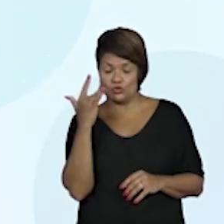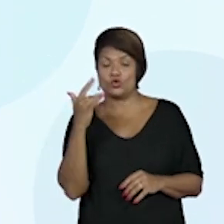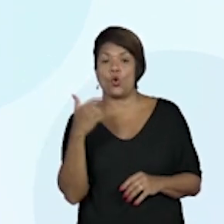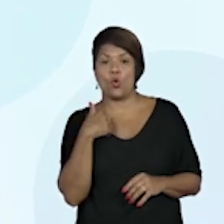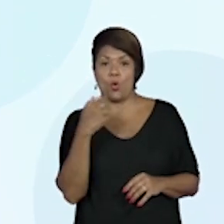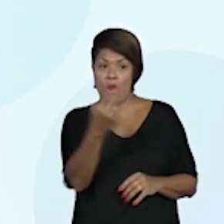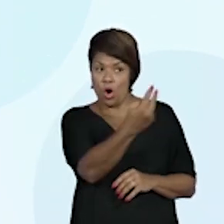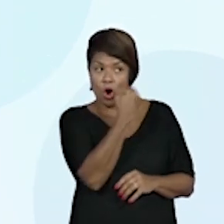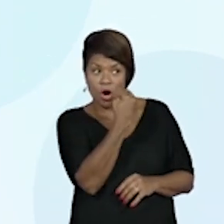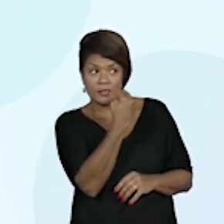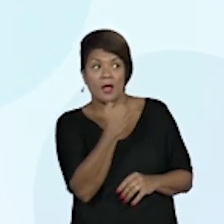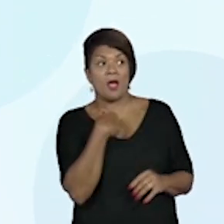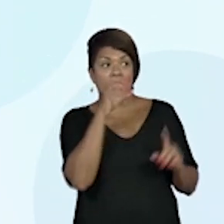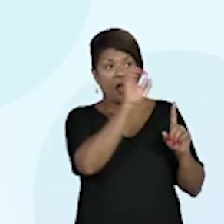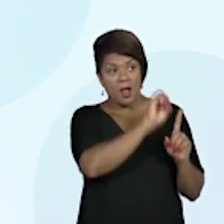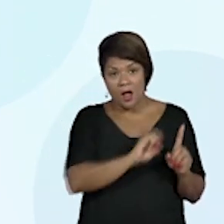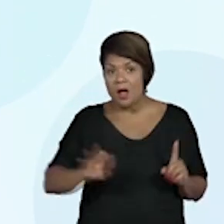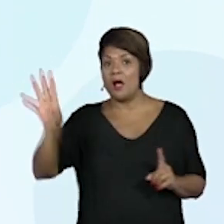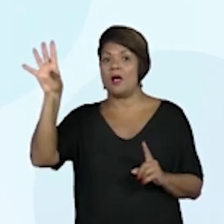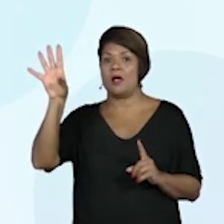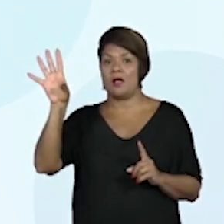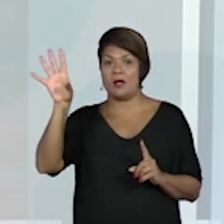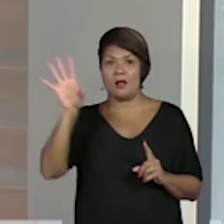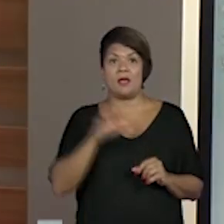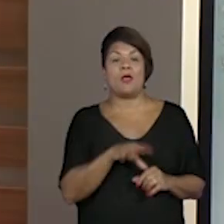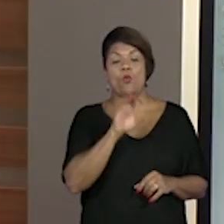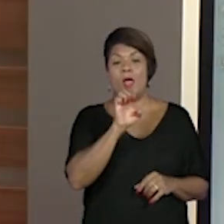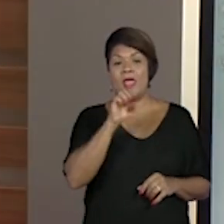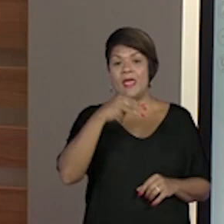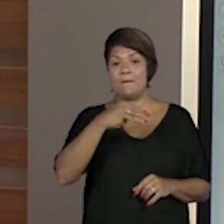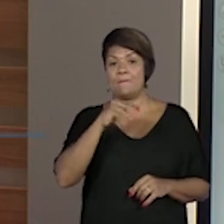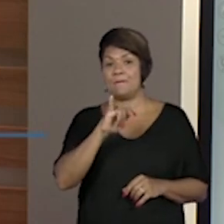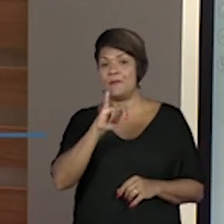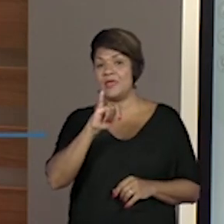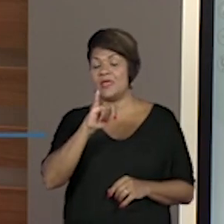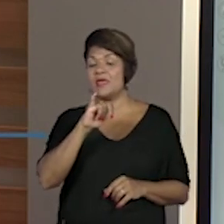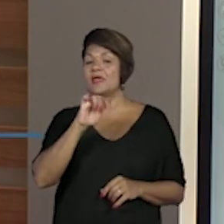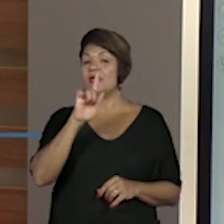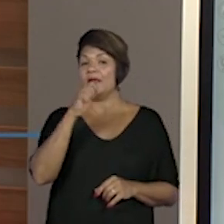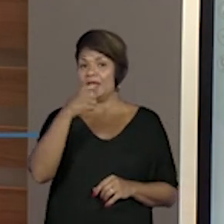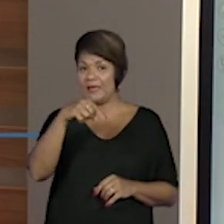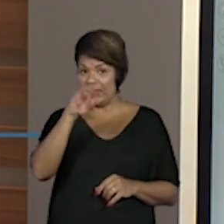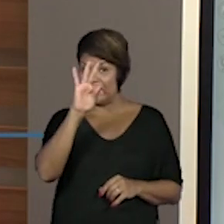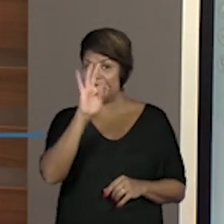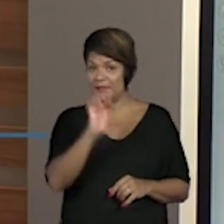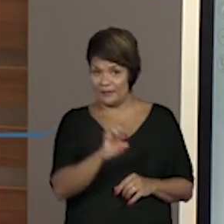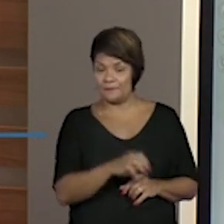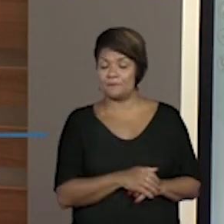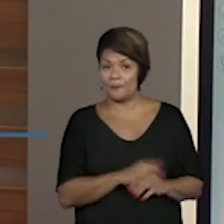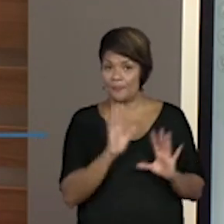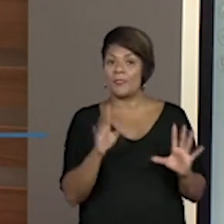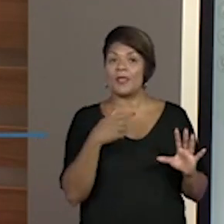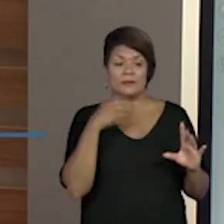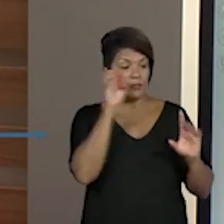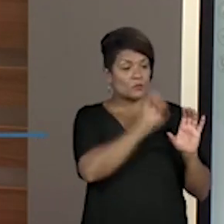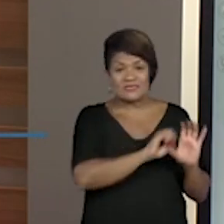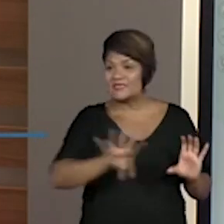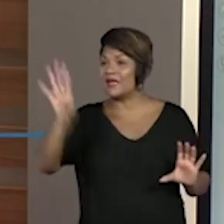saindo, elas falam, olha, essa pessoa é um emigrante. Ela saiu daqui e foi para um outro lugar. Então, é o processo de